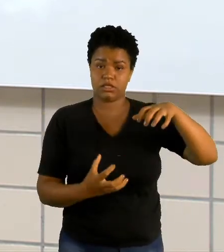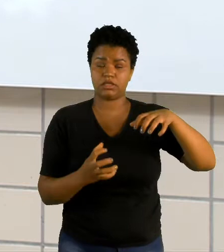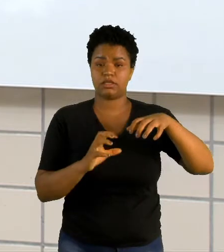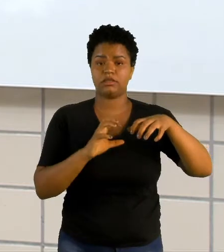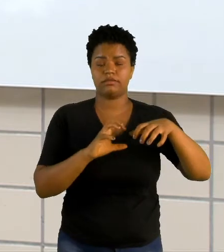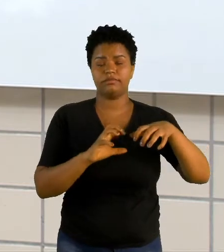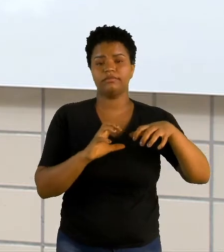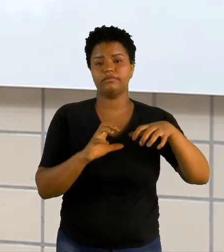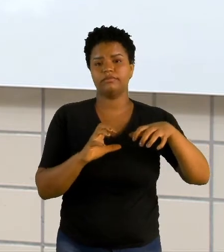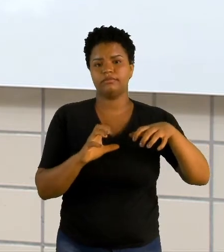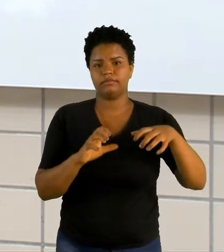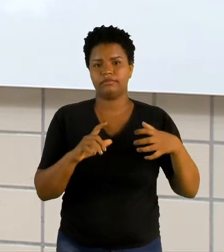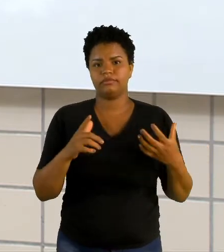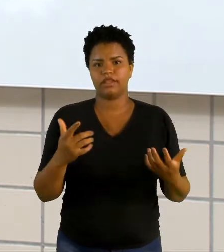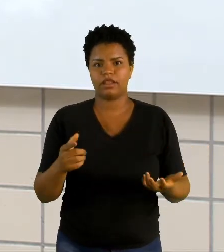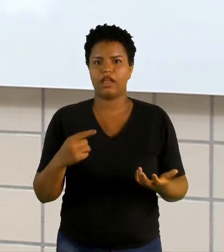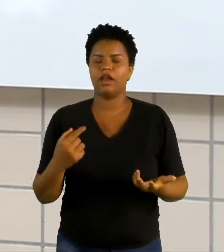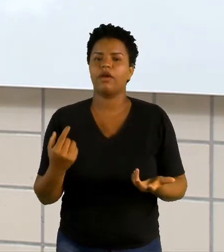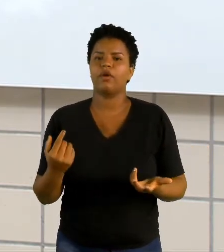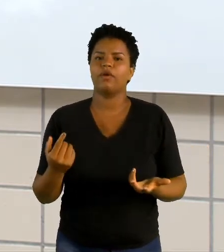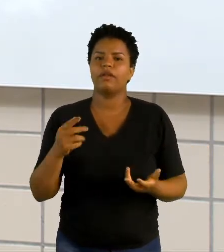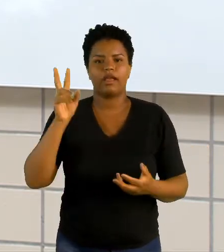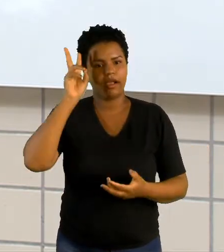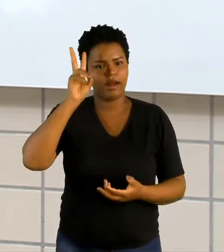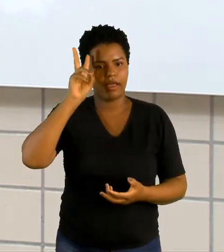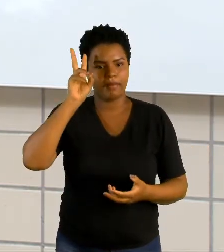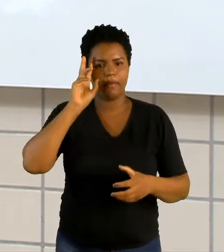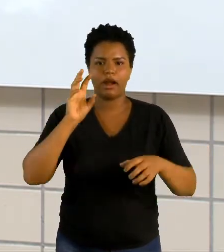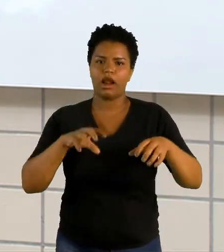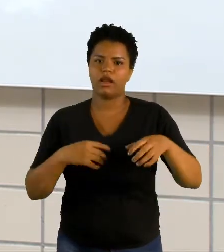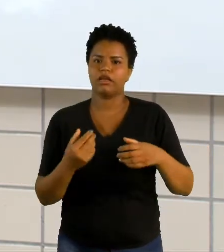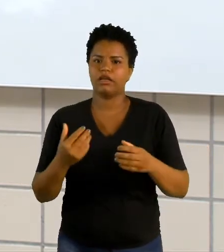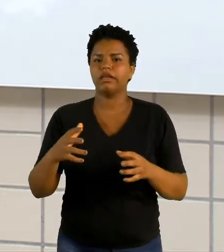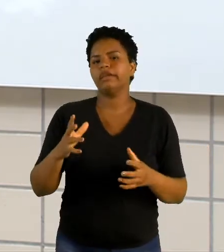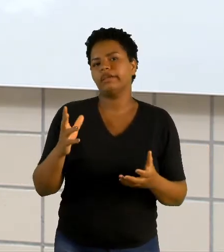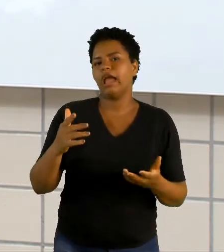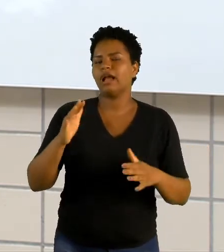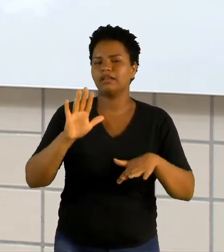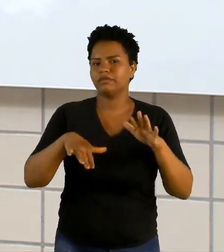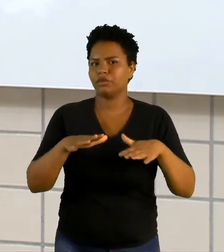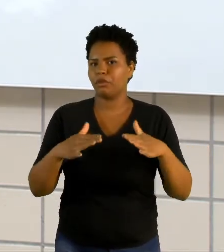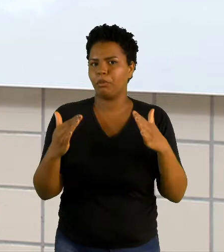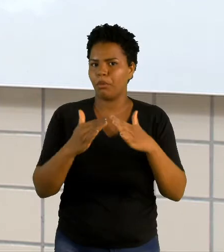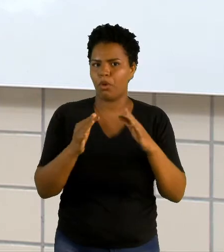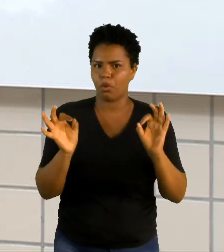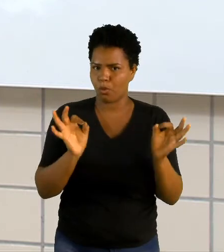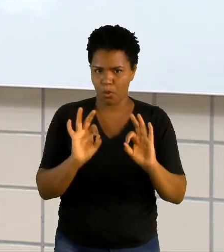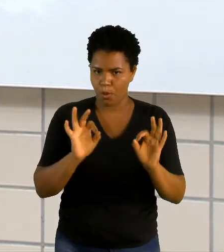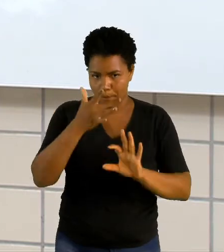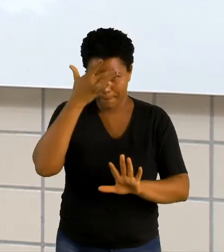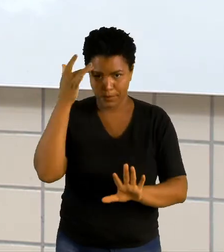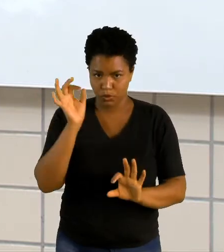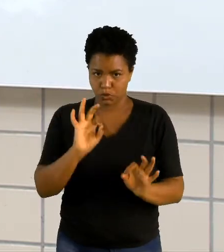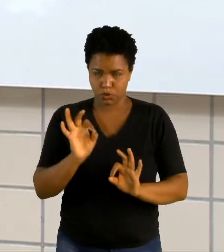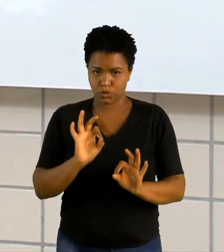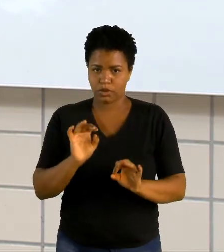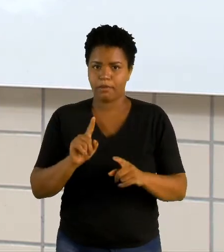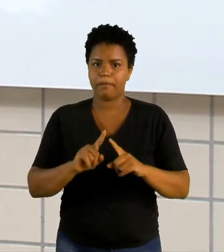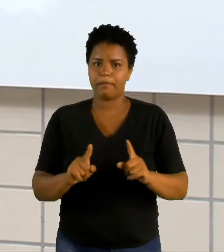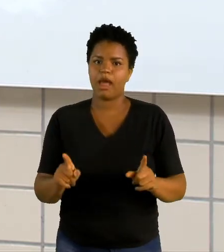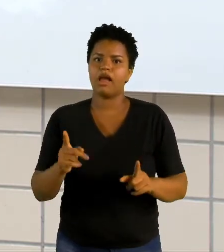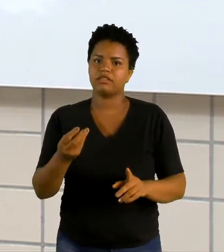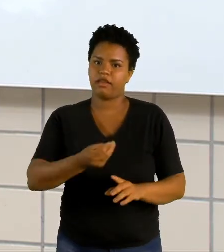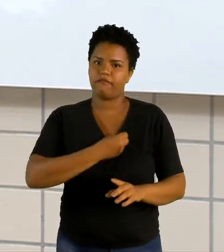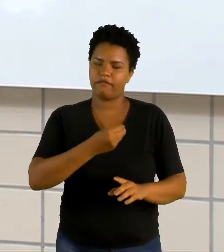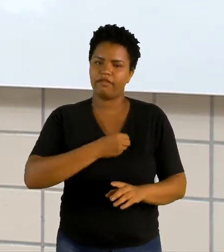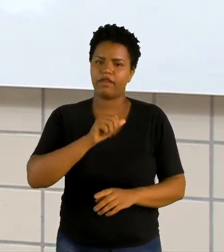tem que lembrar que a Antártida é um continente. Por mais que não more ninguém lá fixamente, não tem uma moradia fixa. As pessoas passam o tempo na